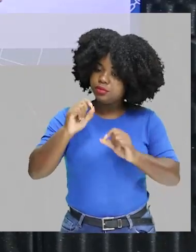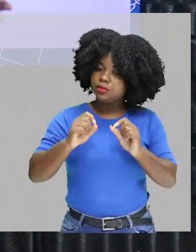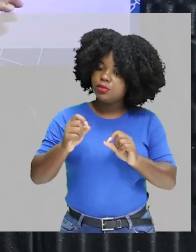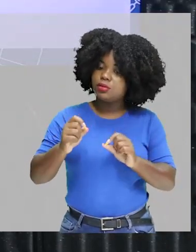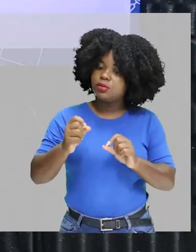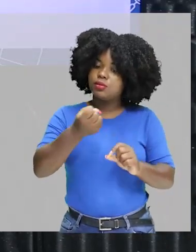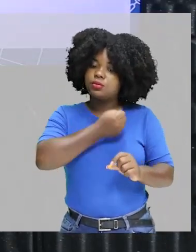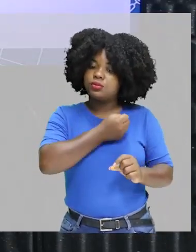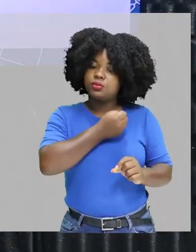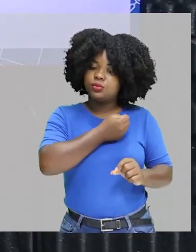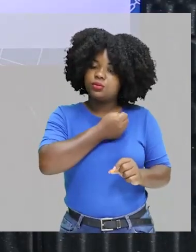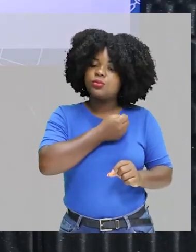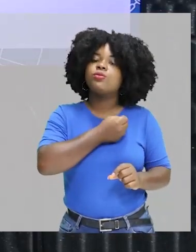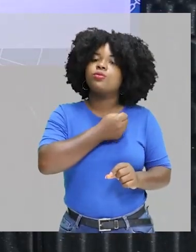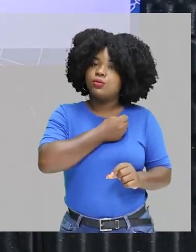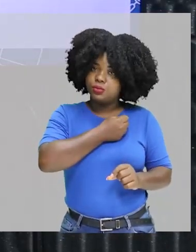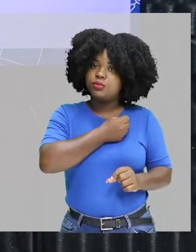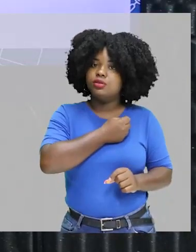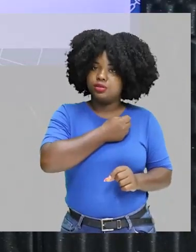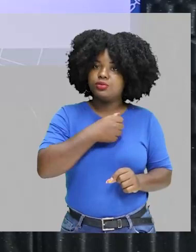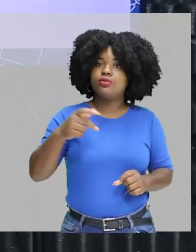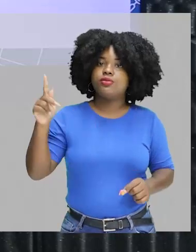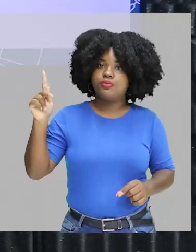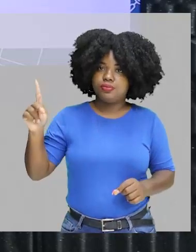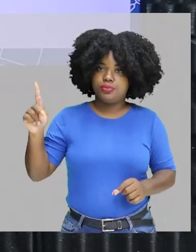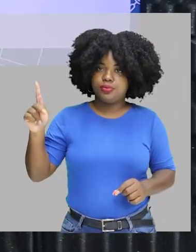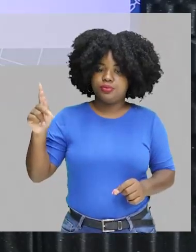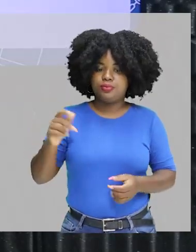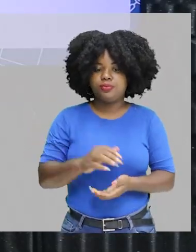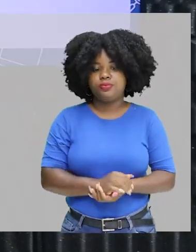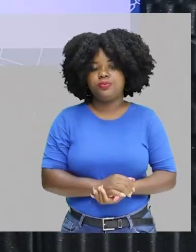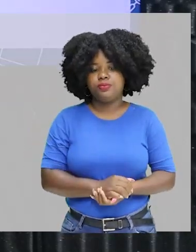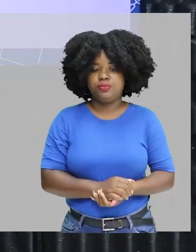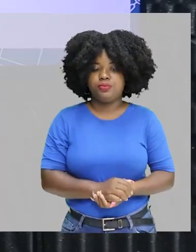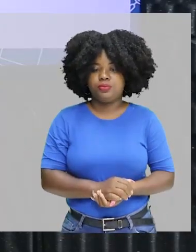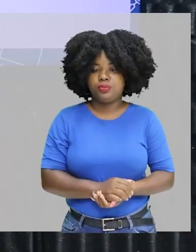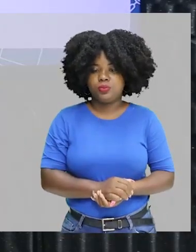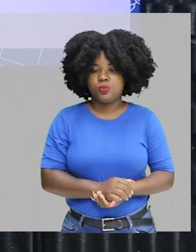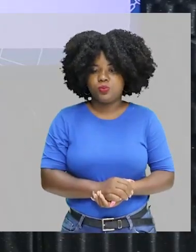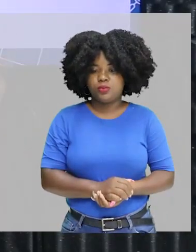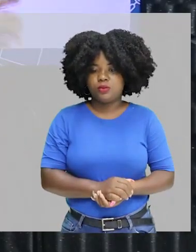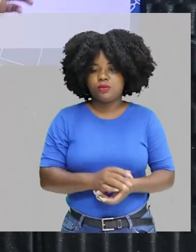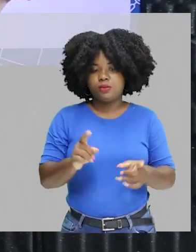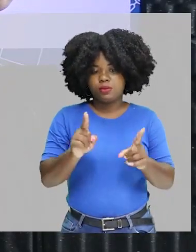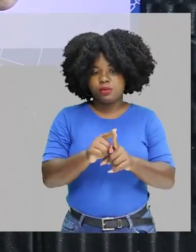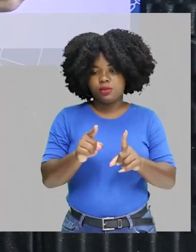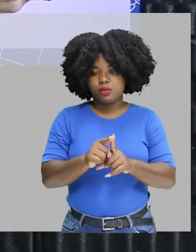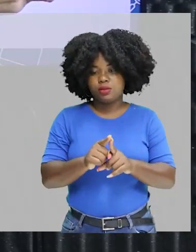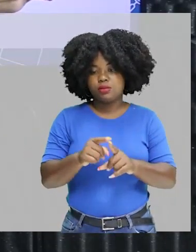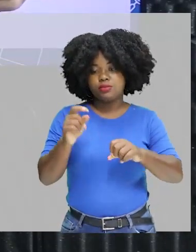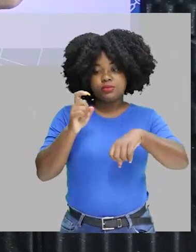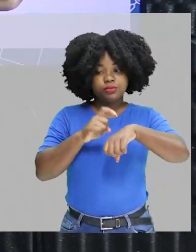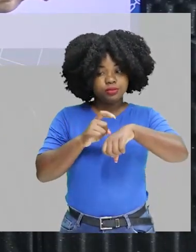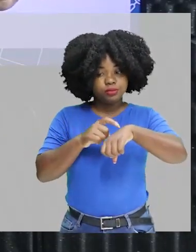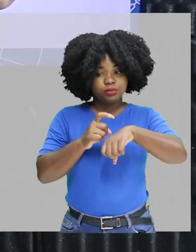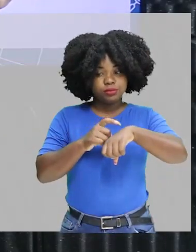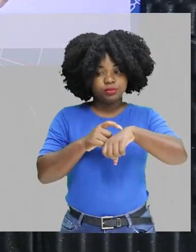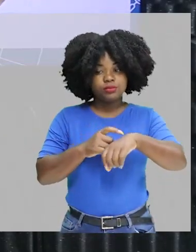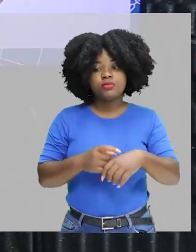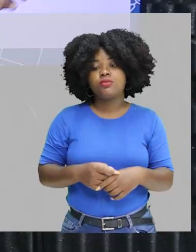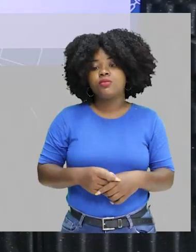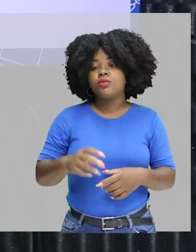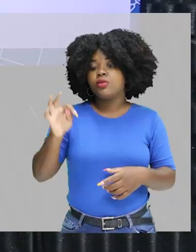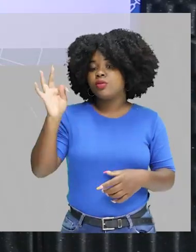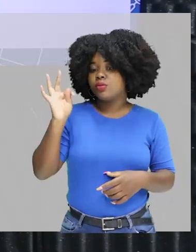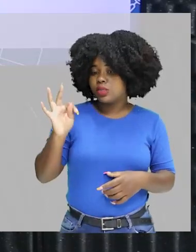número de meias-vidas. Tudo bem, turminha? E também uma outra expressão vai ser o tempo. O tempo vai